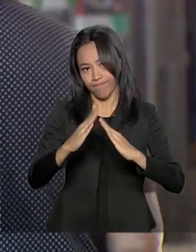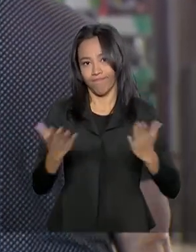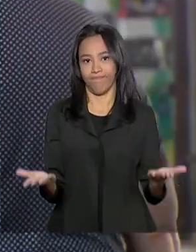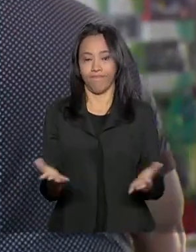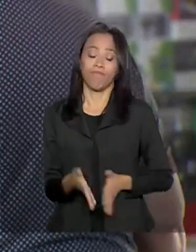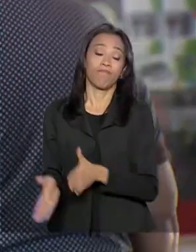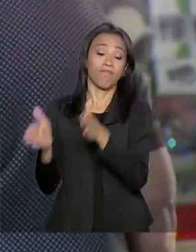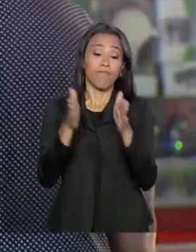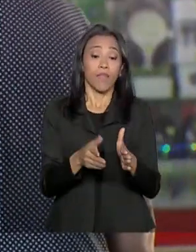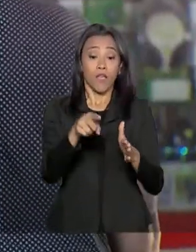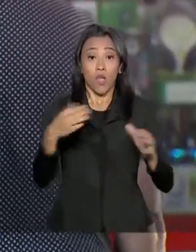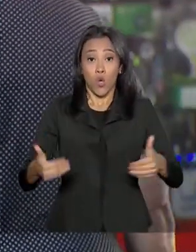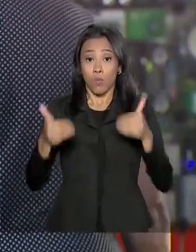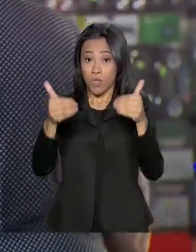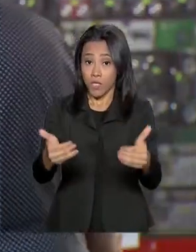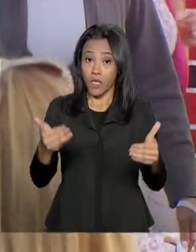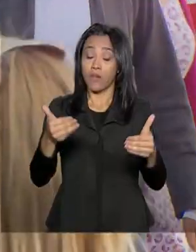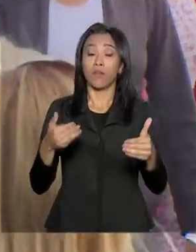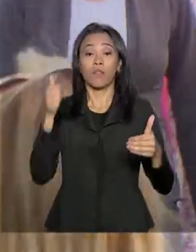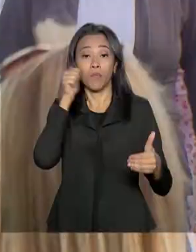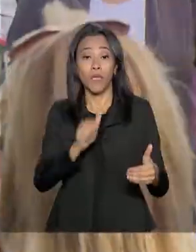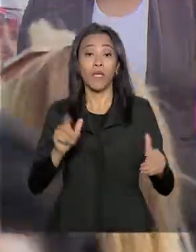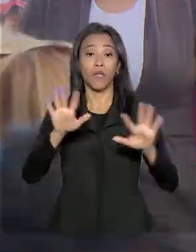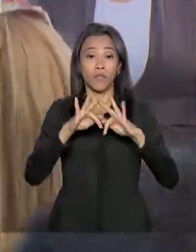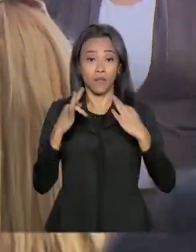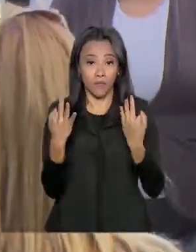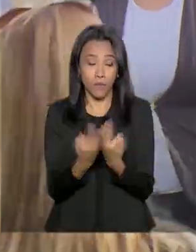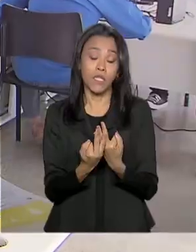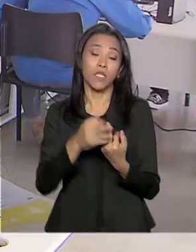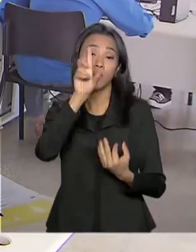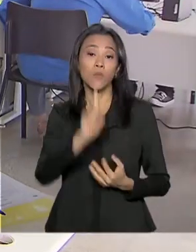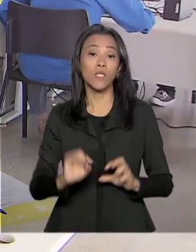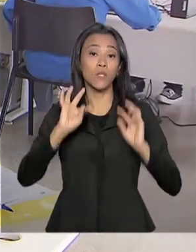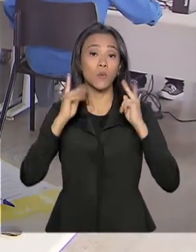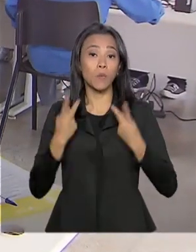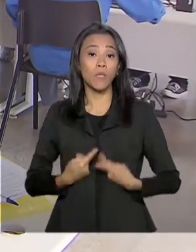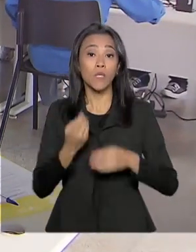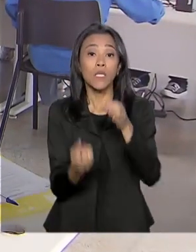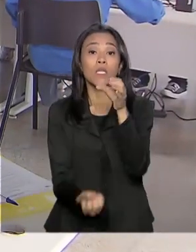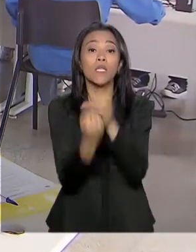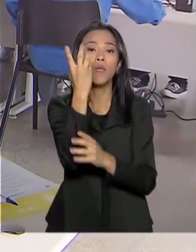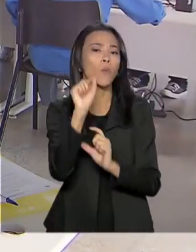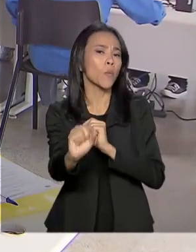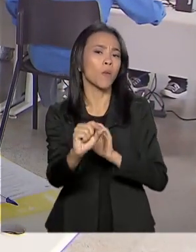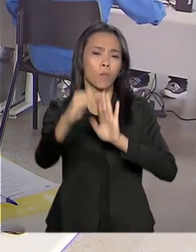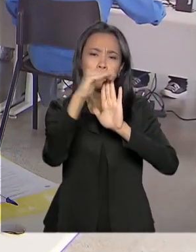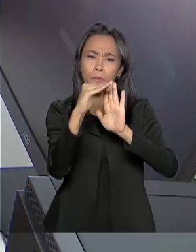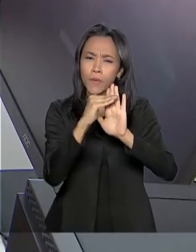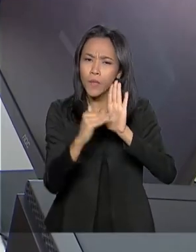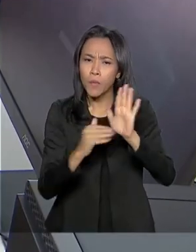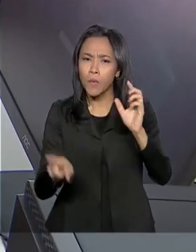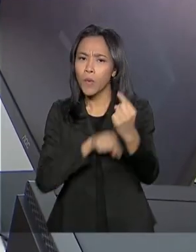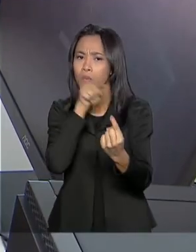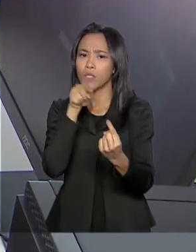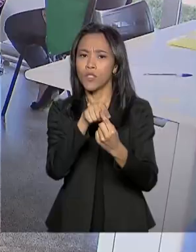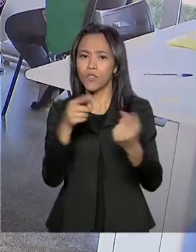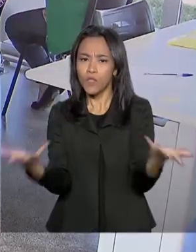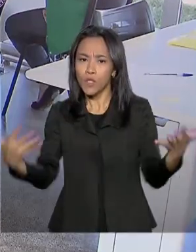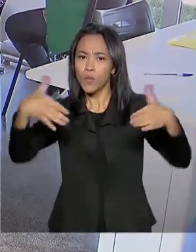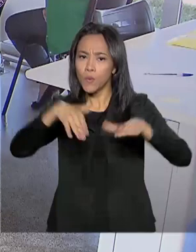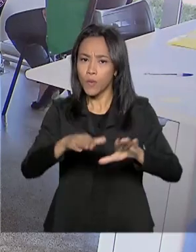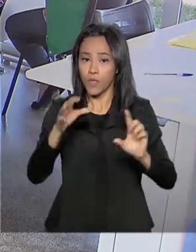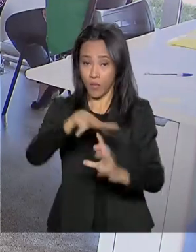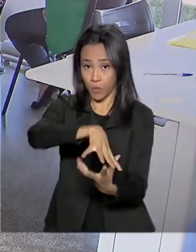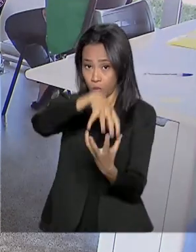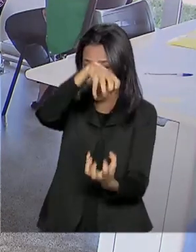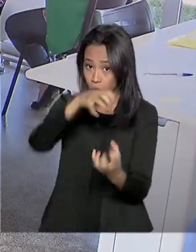O Ministério da Mulher, da Família e dos Direitos Humanos criou um programa para possibilitar a inclusão do idoso na